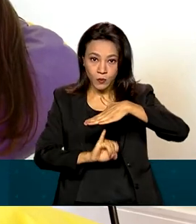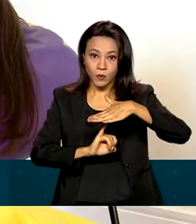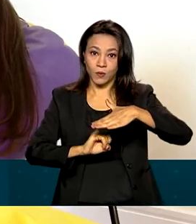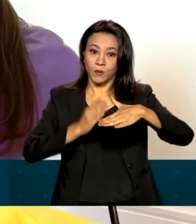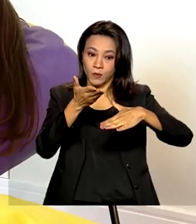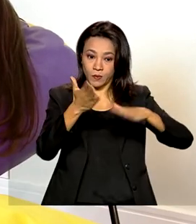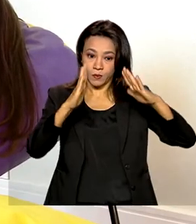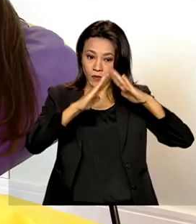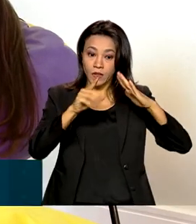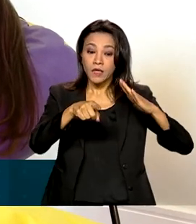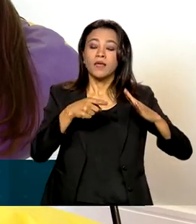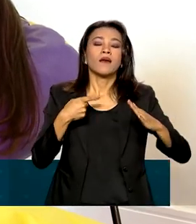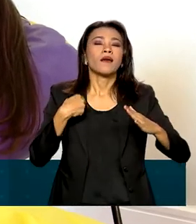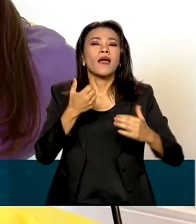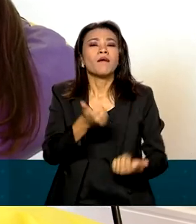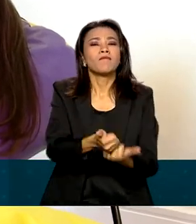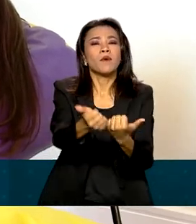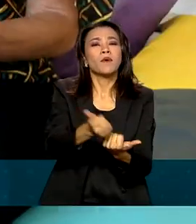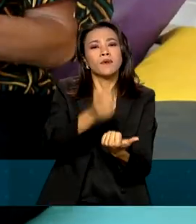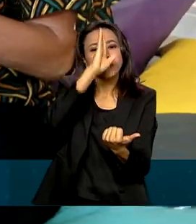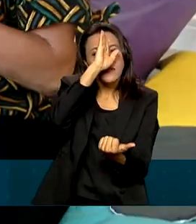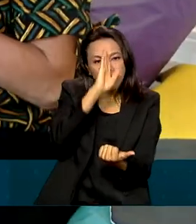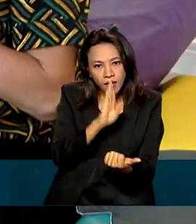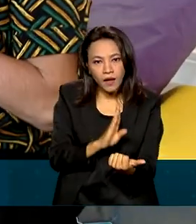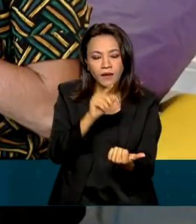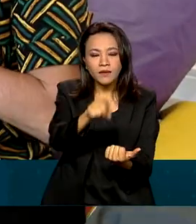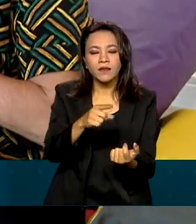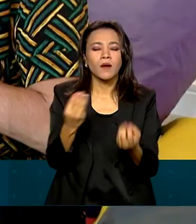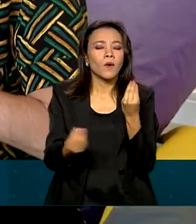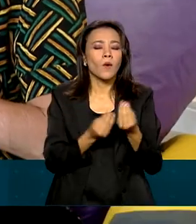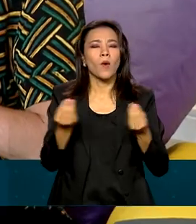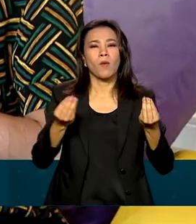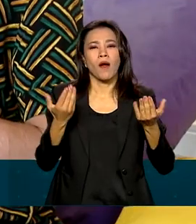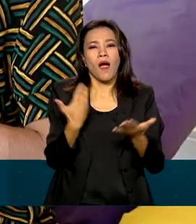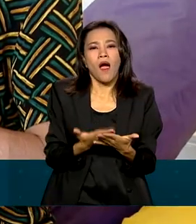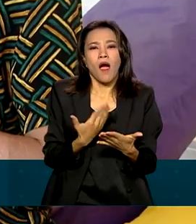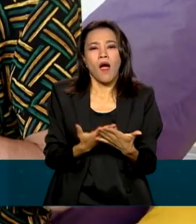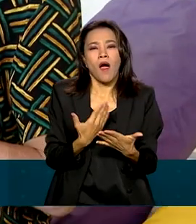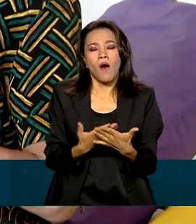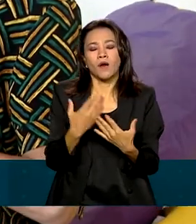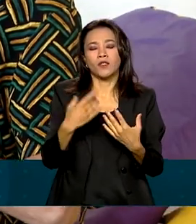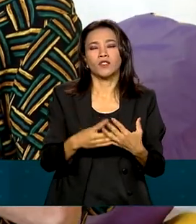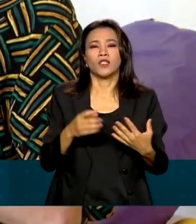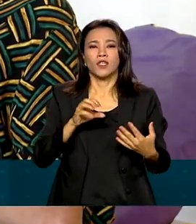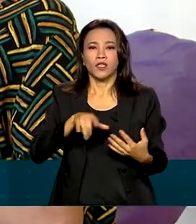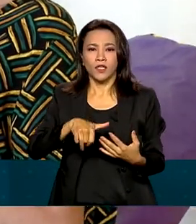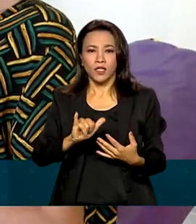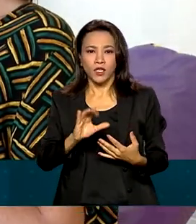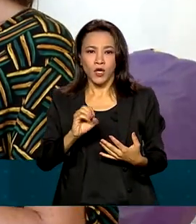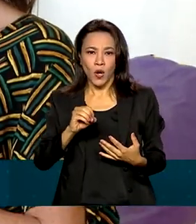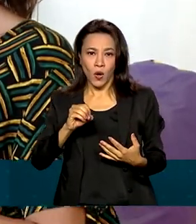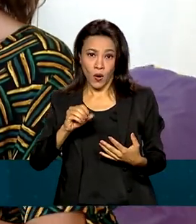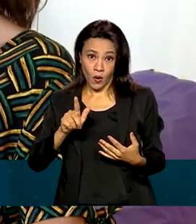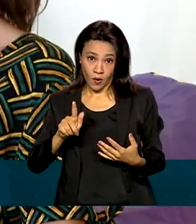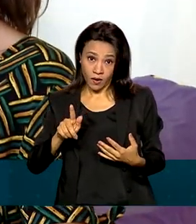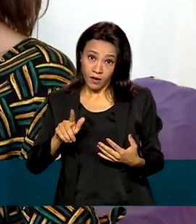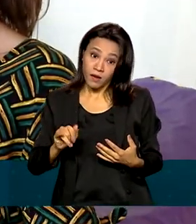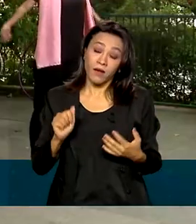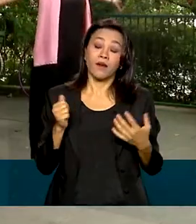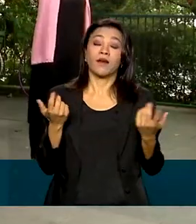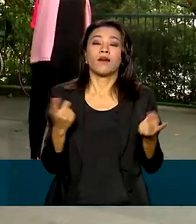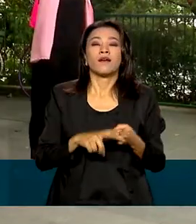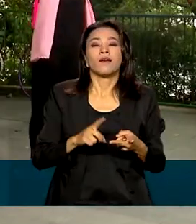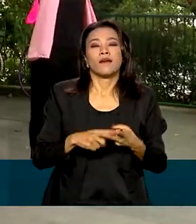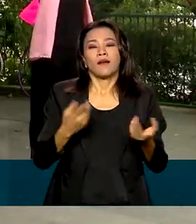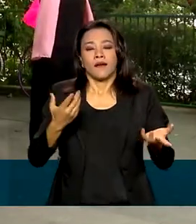gratuitamente rede de apoio e atividades como aulas de yoga restaurativa, meditação, reiki, florais e ginástica.